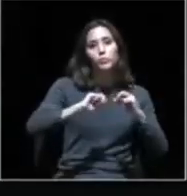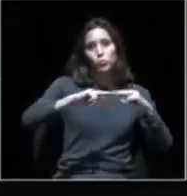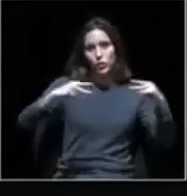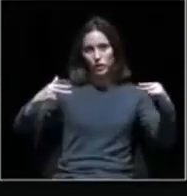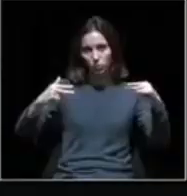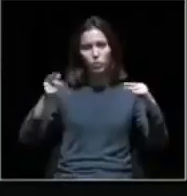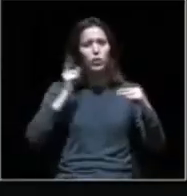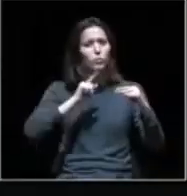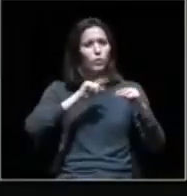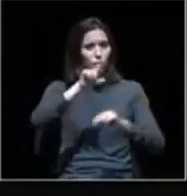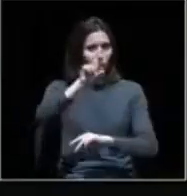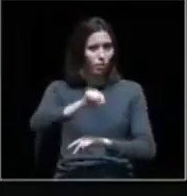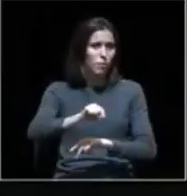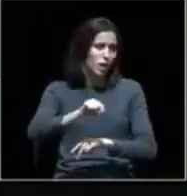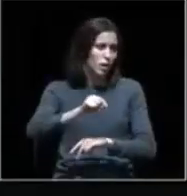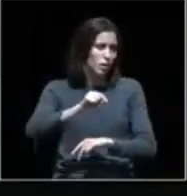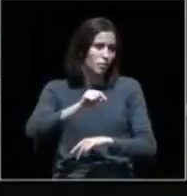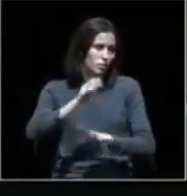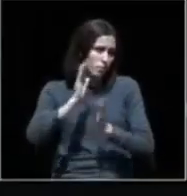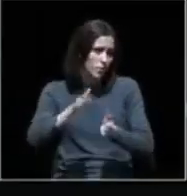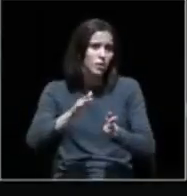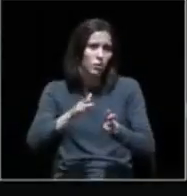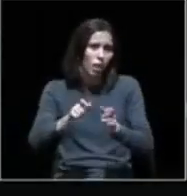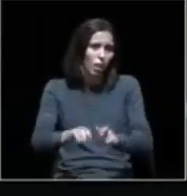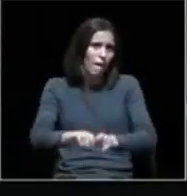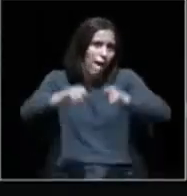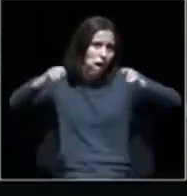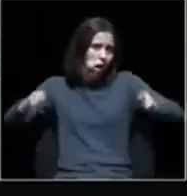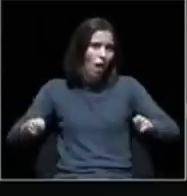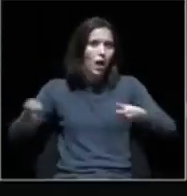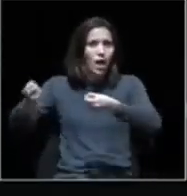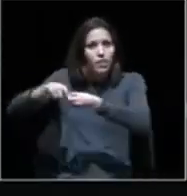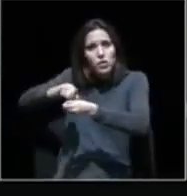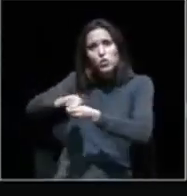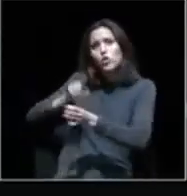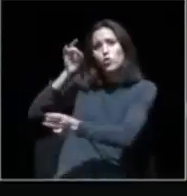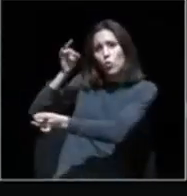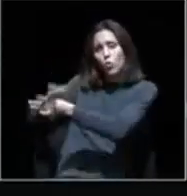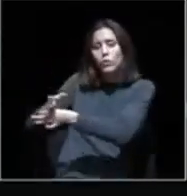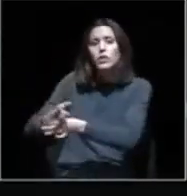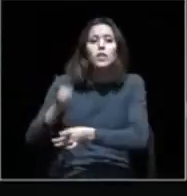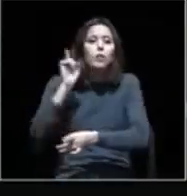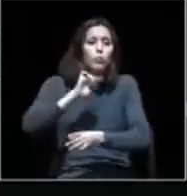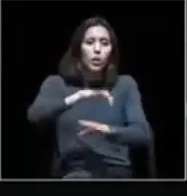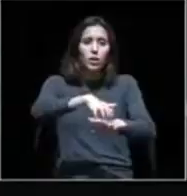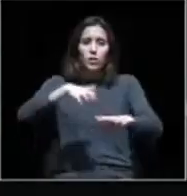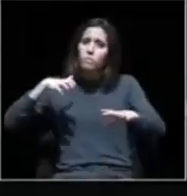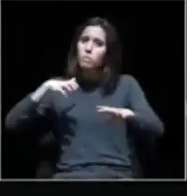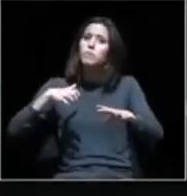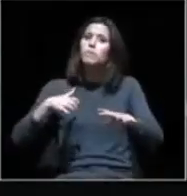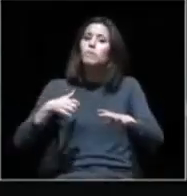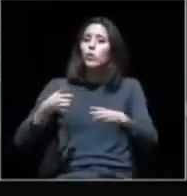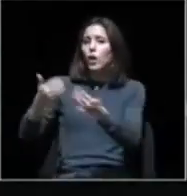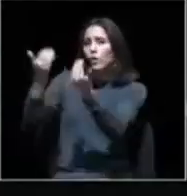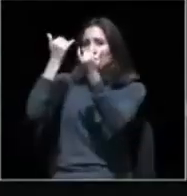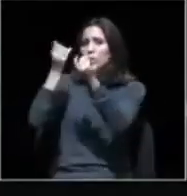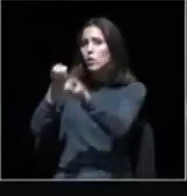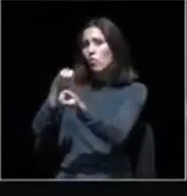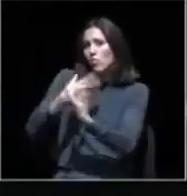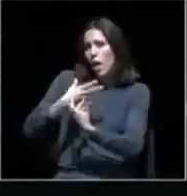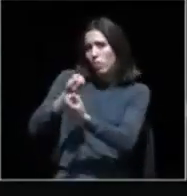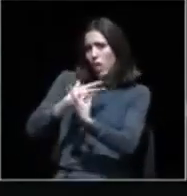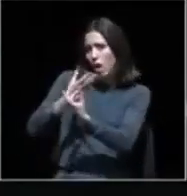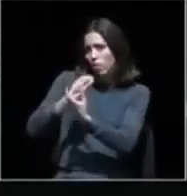-nos também muito importante, e isto é algo que deve ser alargado a outras adesões do género, que esta Assembleia seja regularmente informada sobre as